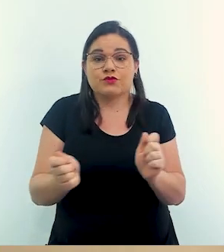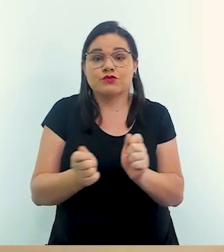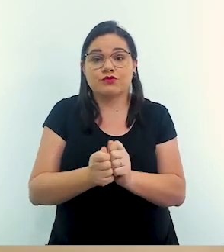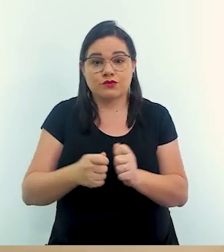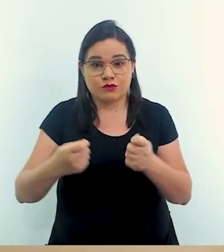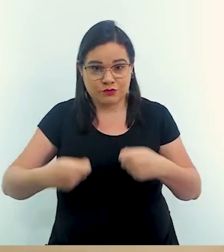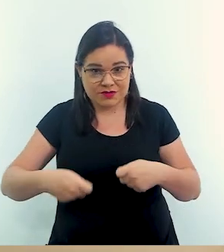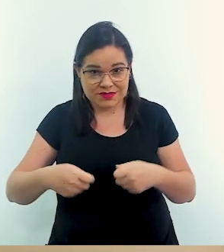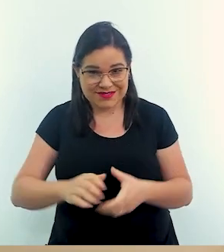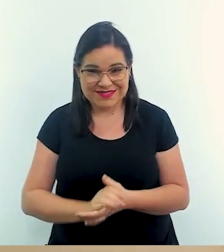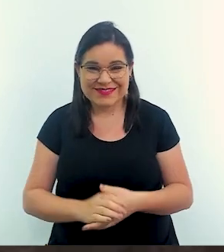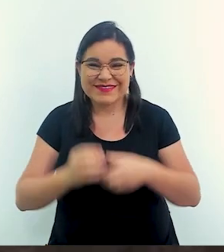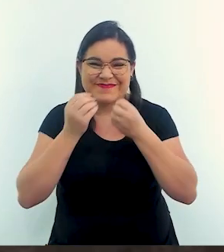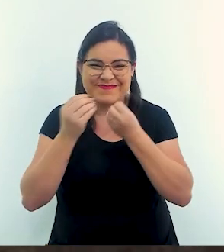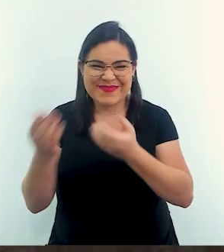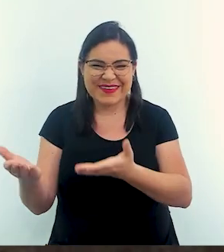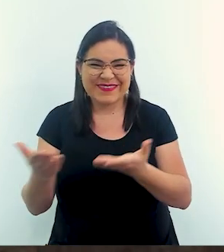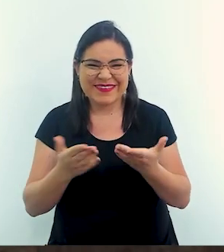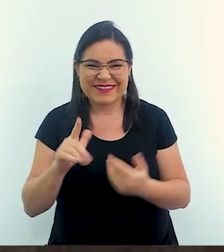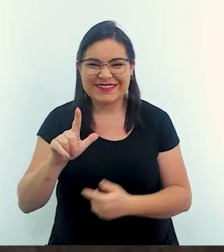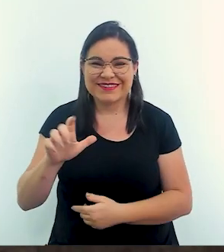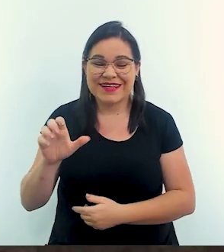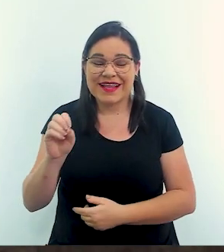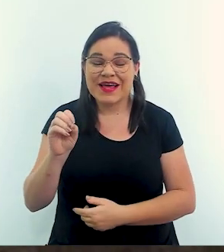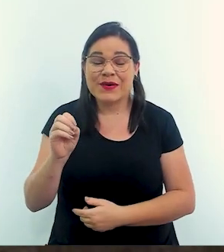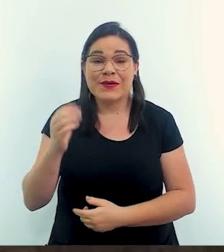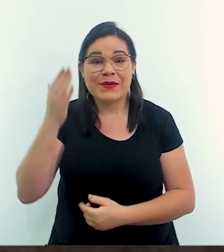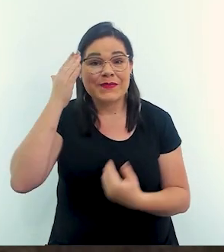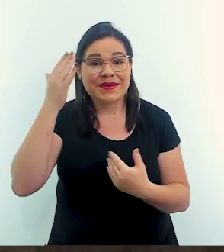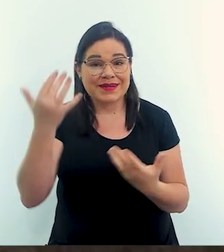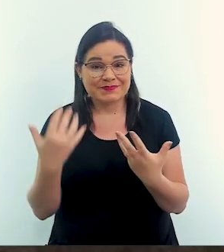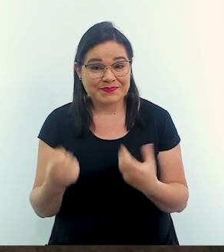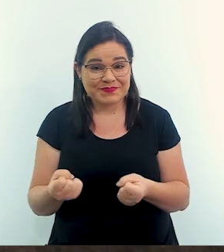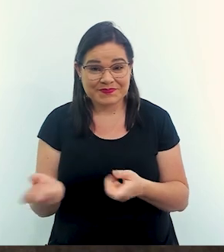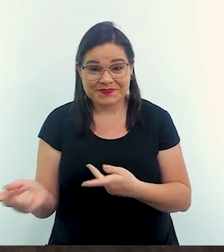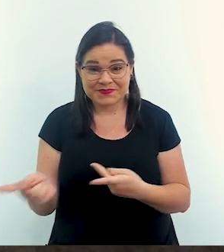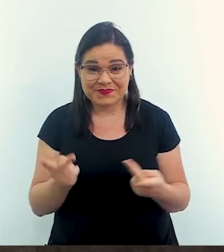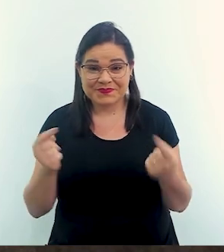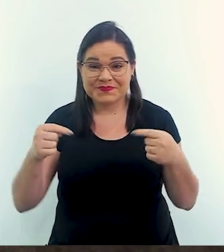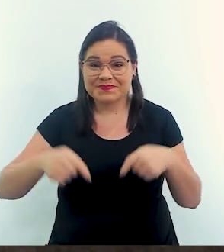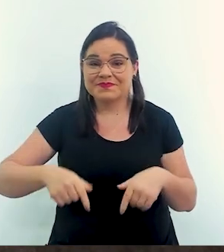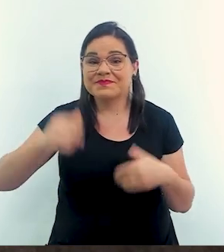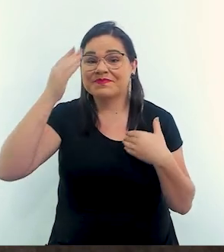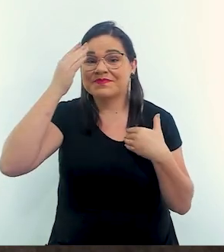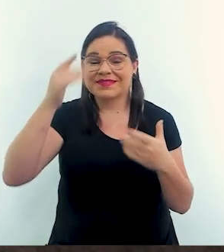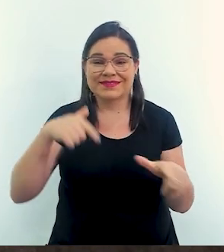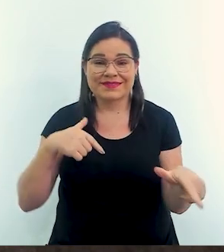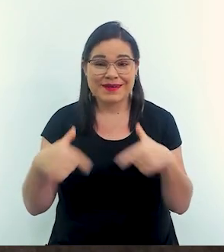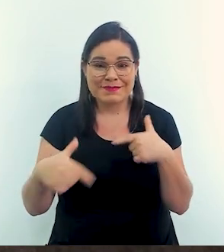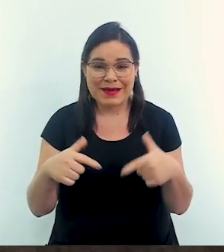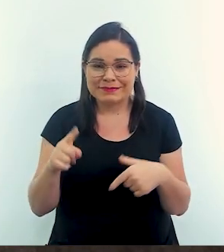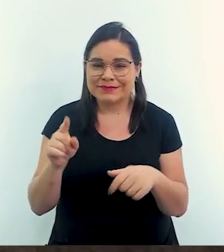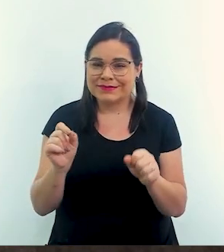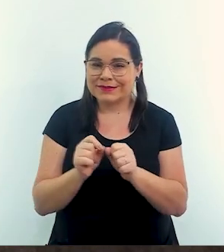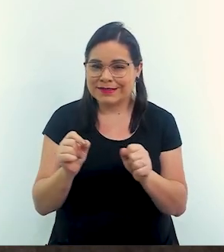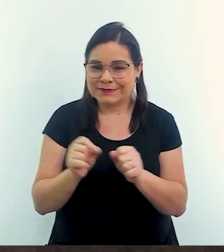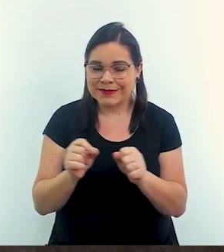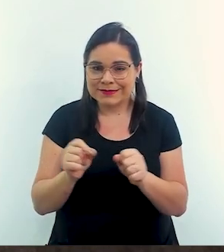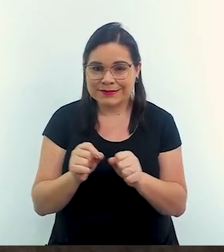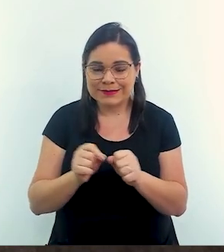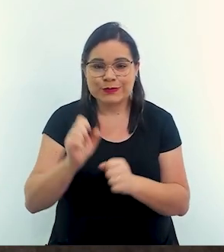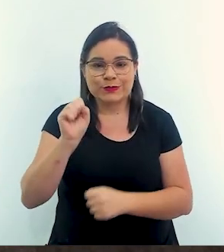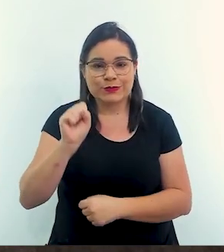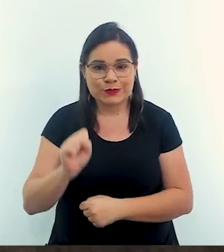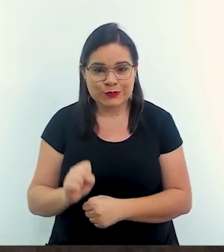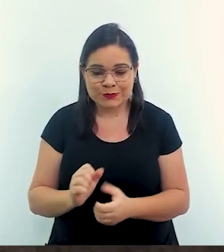abraçar juntos. Então, bem-vindo, Léo. Muito obrigada por aceitar nosso convite. Obrigada pelo trabalho que você vem fazendo no SU,